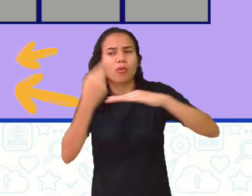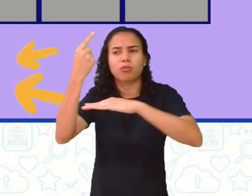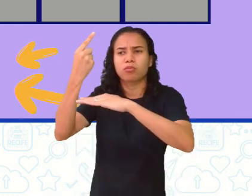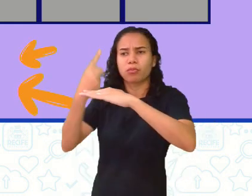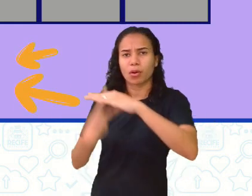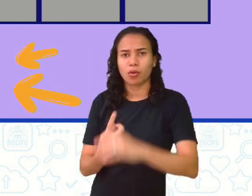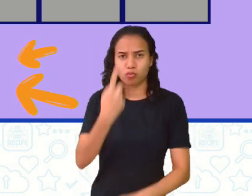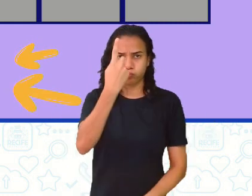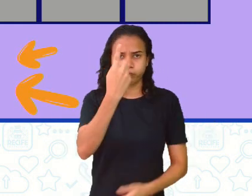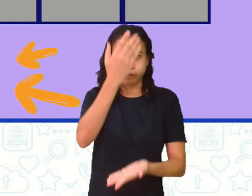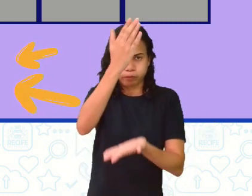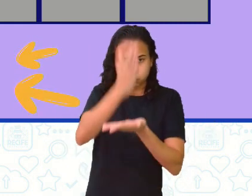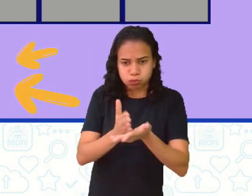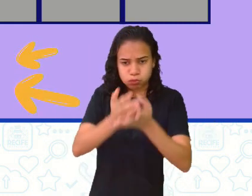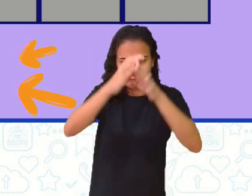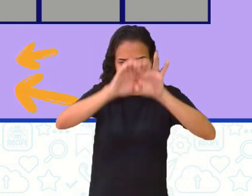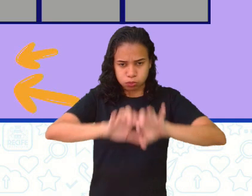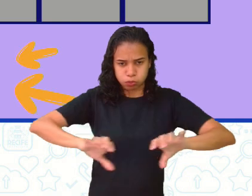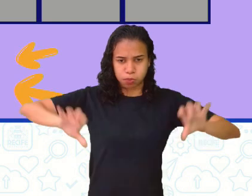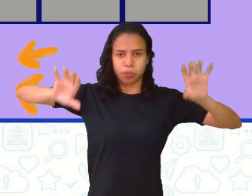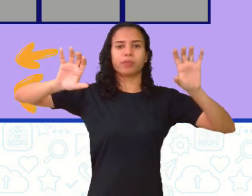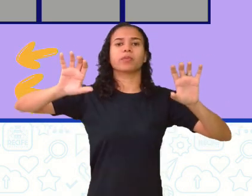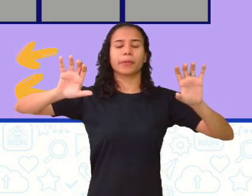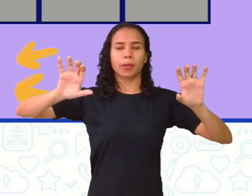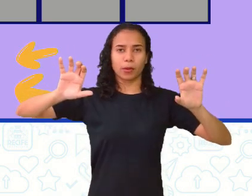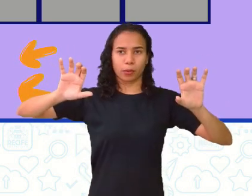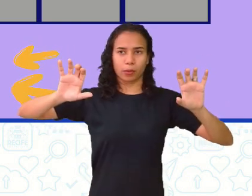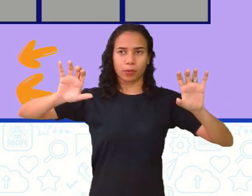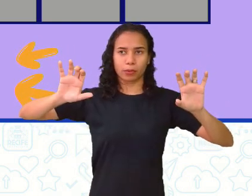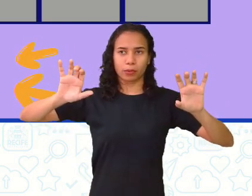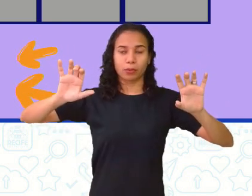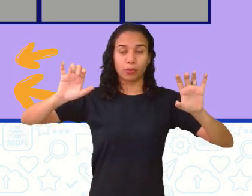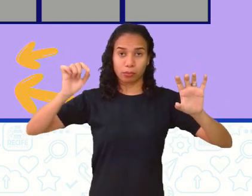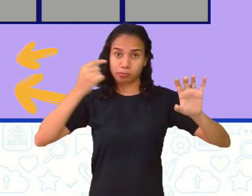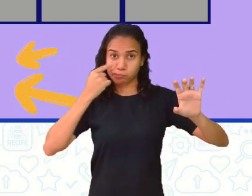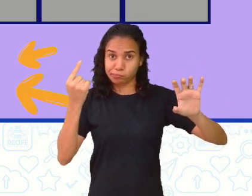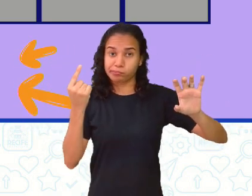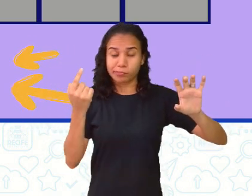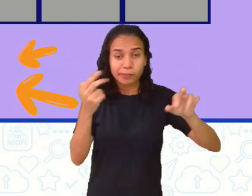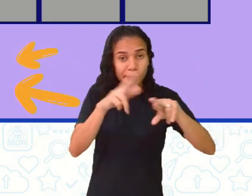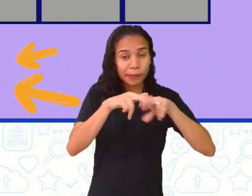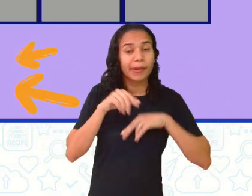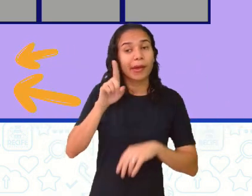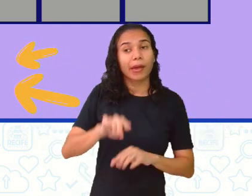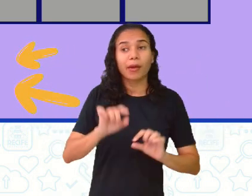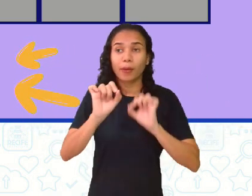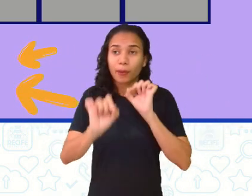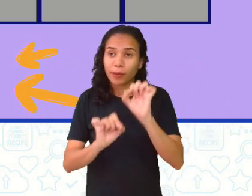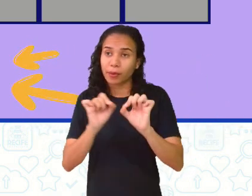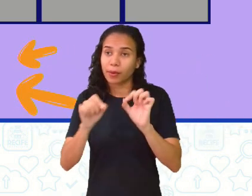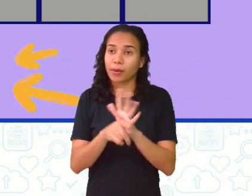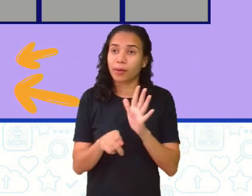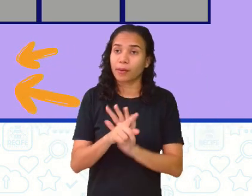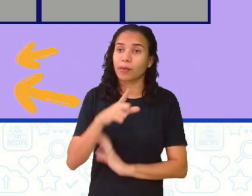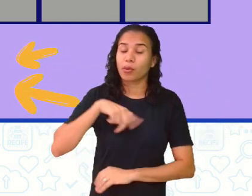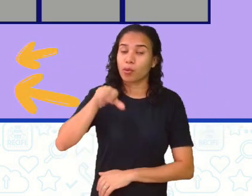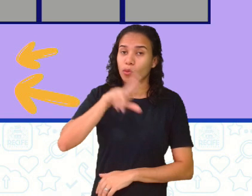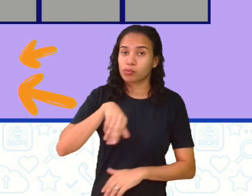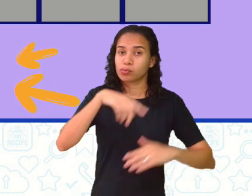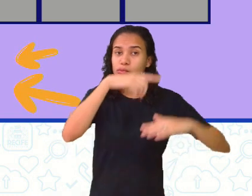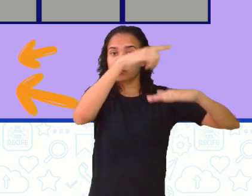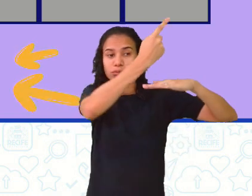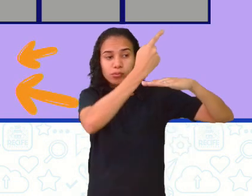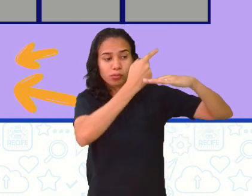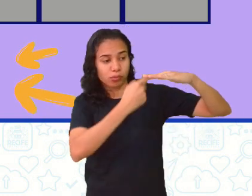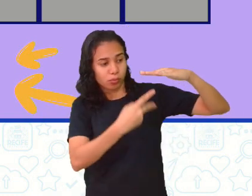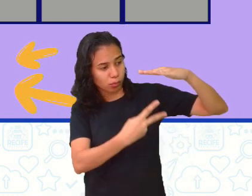Eu pegar meu um, eu vou e divido em quantos? Em dois. Tanto é que o denominador, ou a